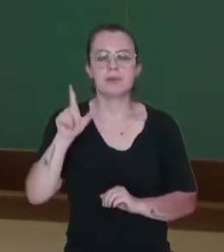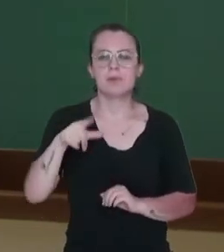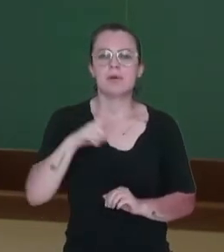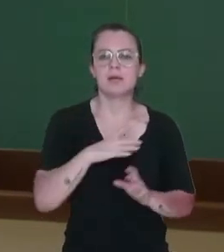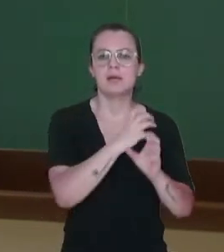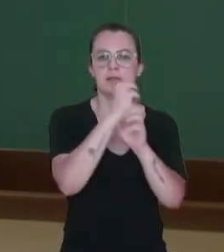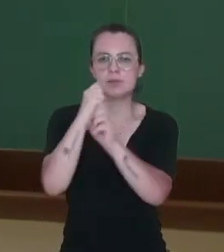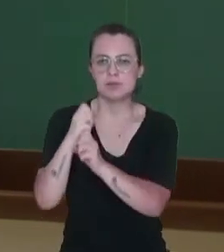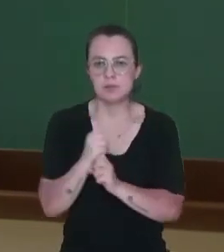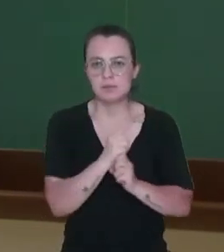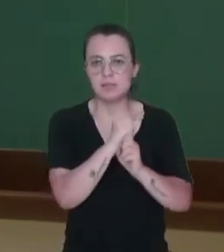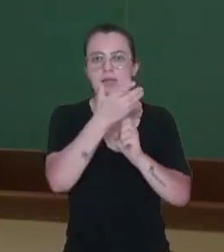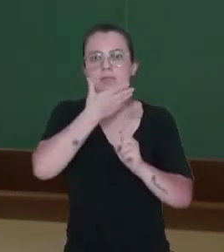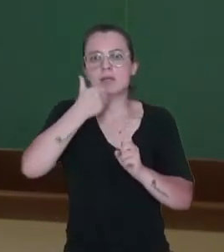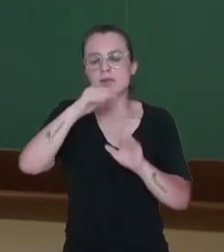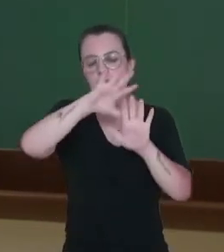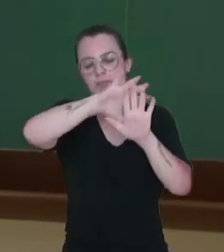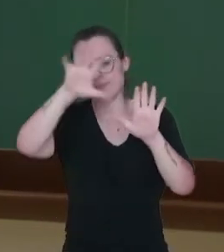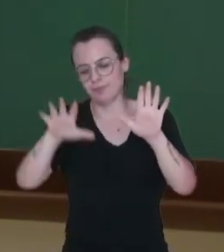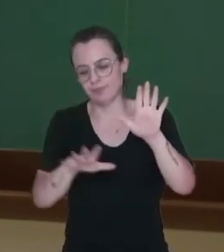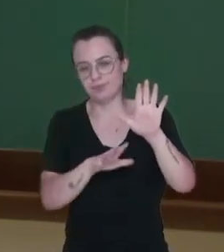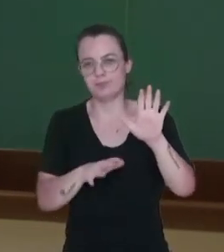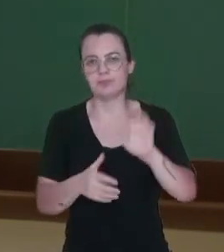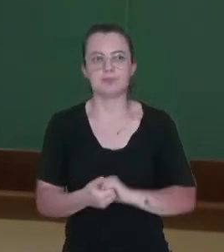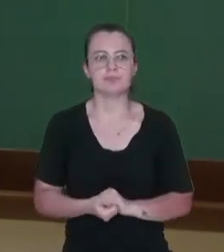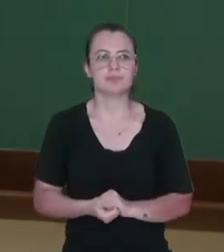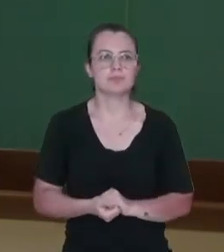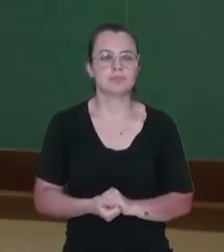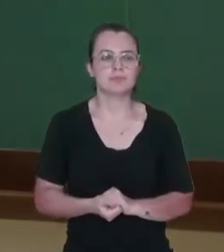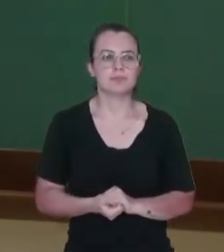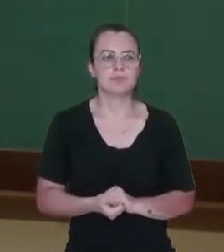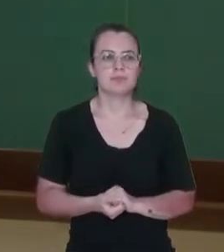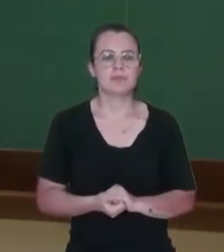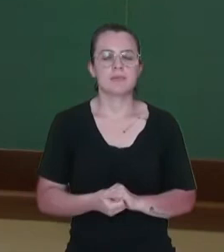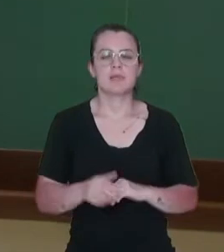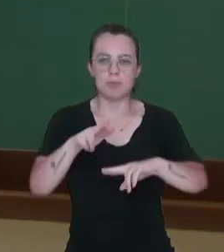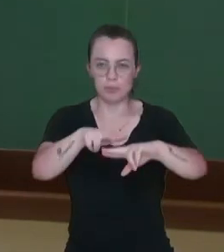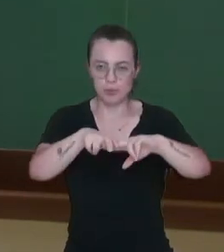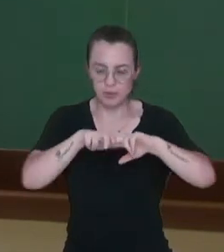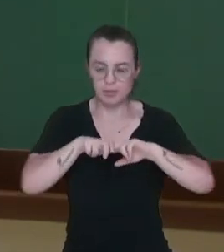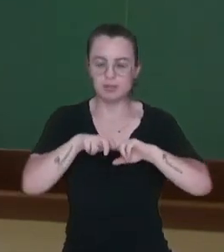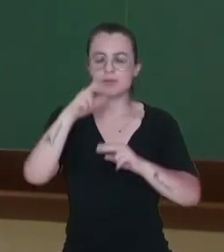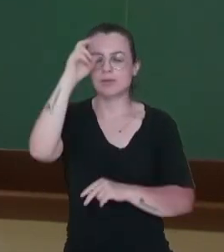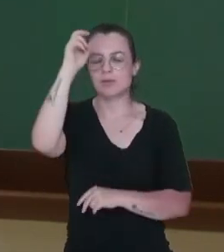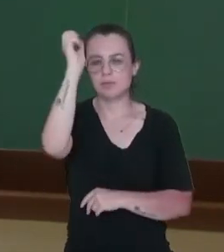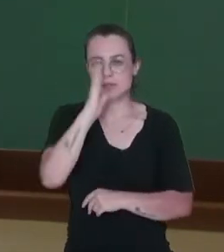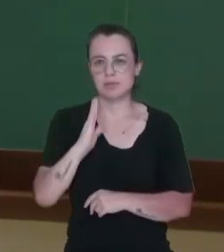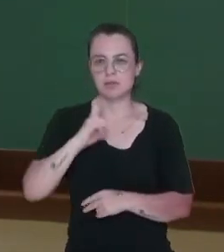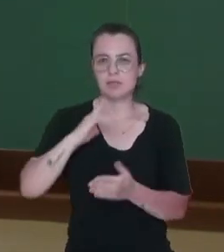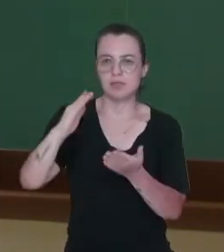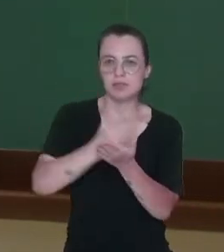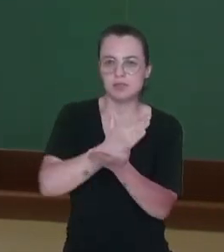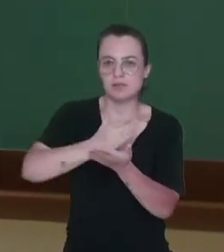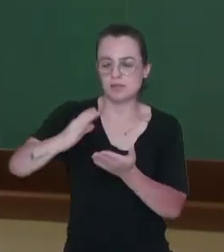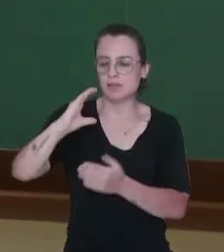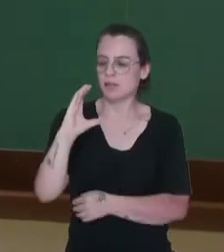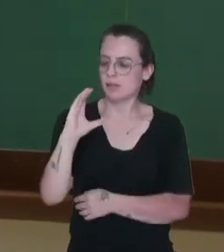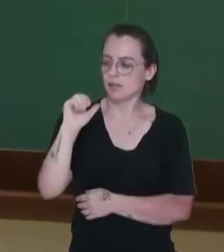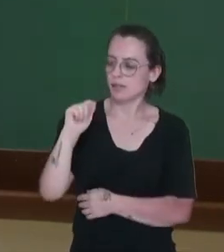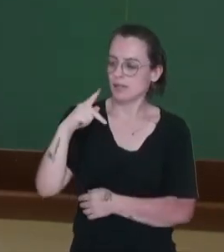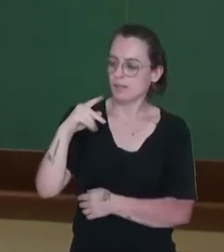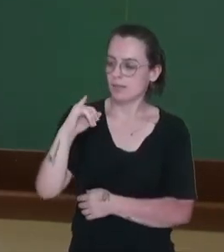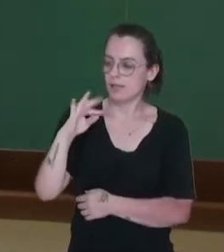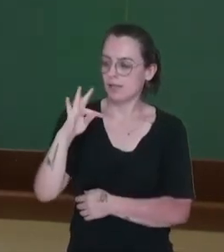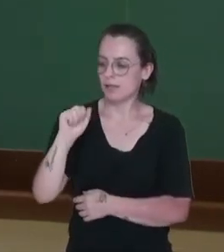melhor a colônia. Por isso que o Brasil foi dividido em capitanias. Então, a primeira divisão interna do